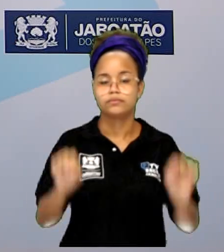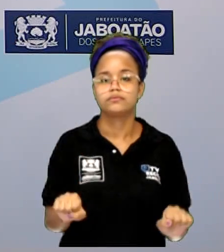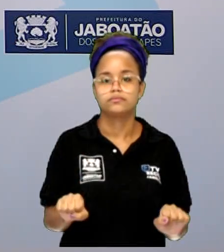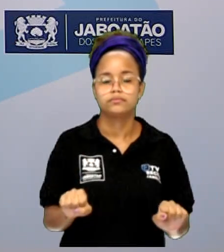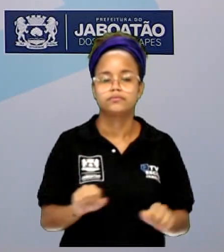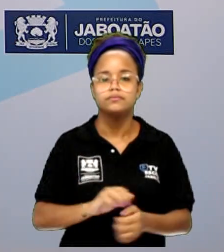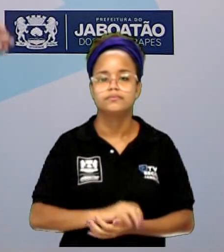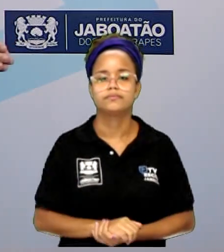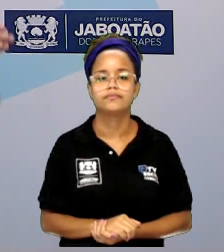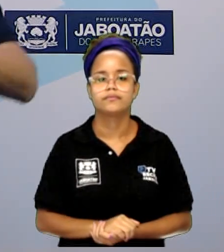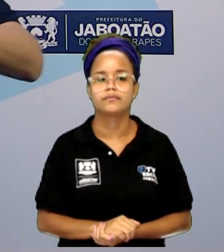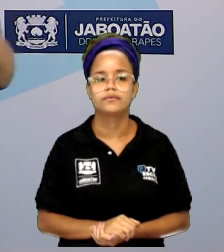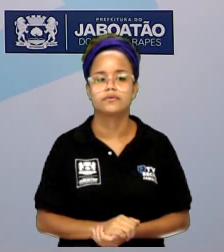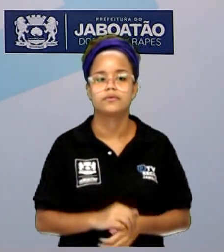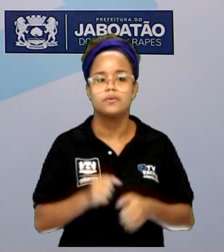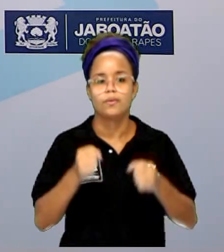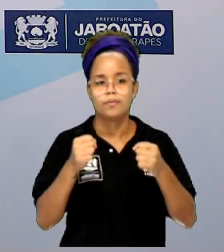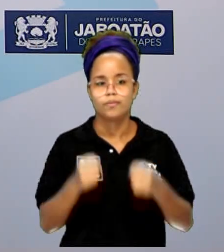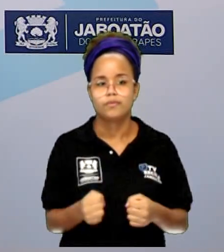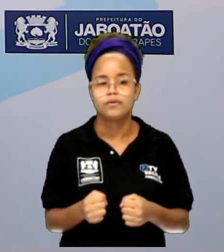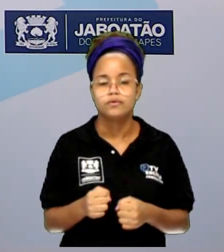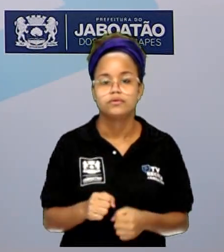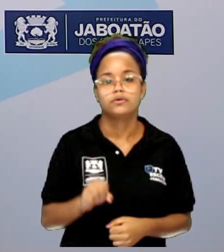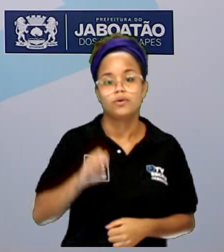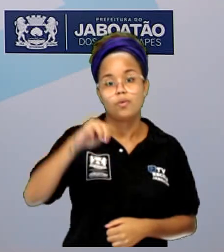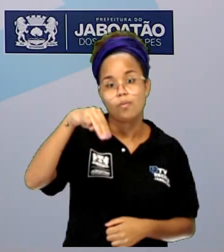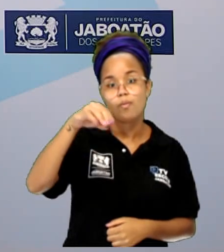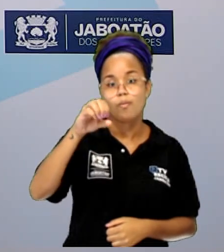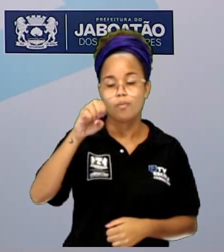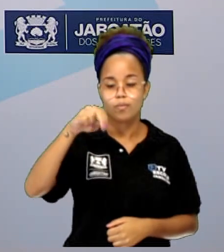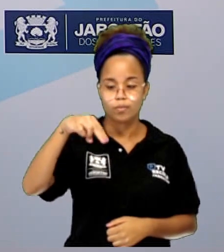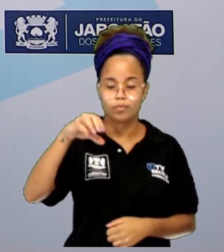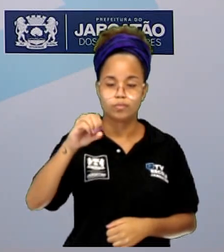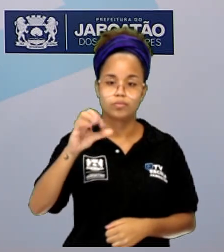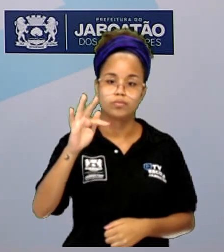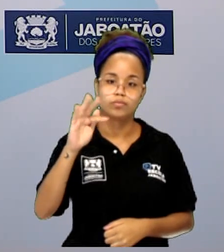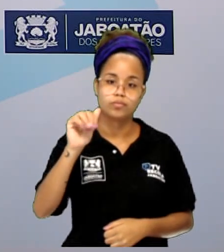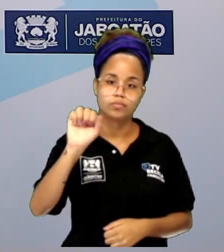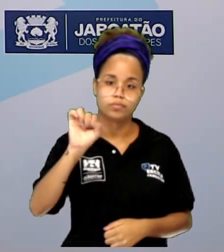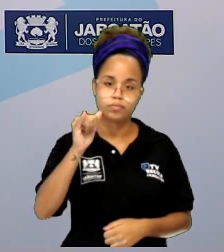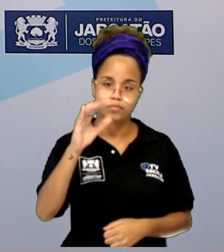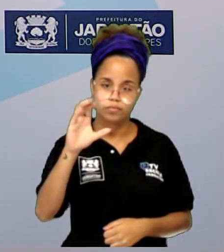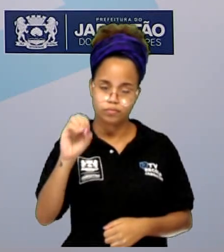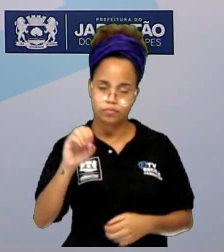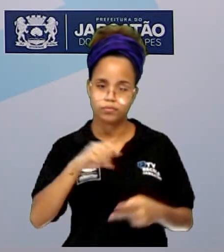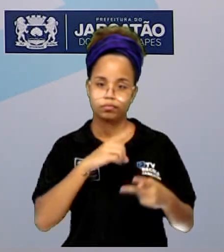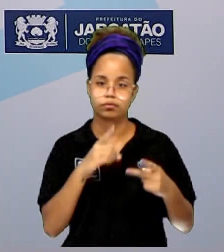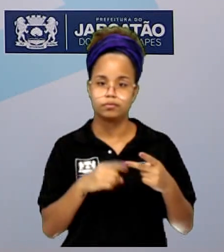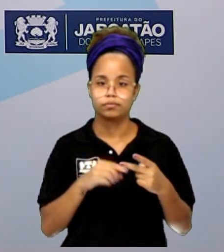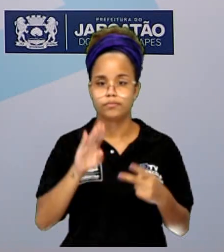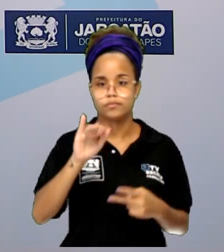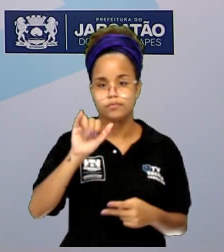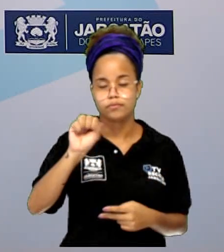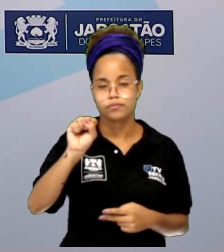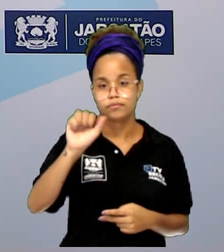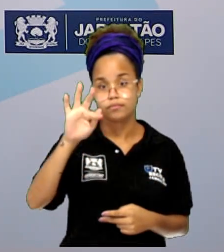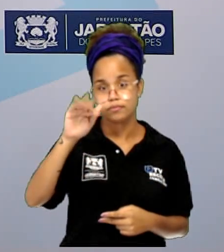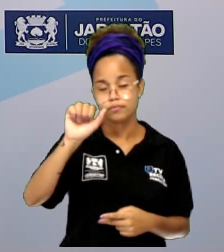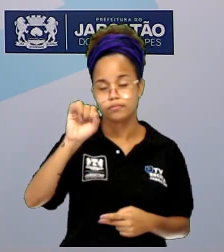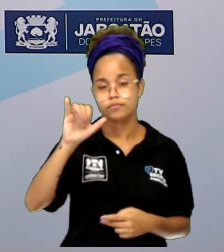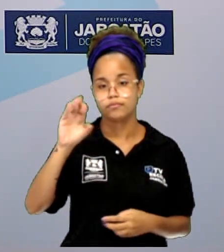sistema pode ser mono, bi ou trifásico. Certo? Vamos ver aqui as diferenças dele direitinho, tá?